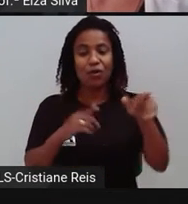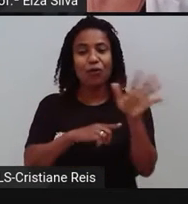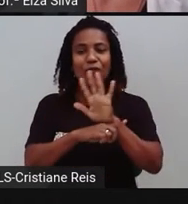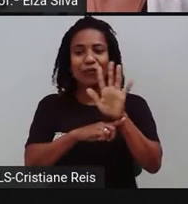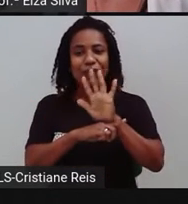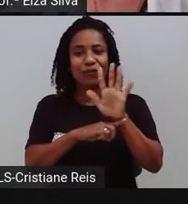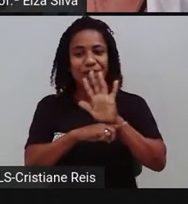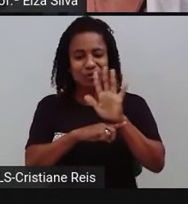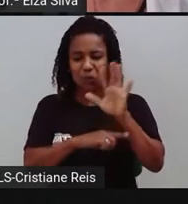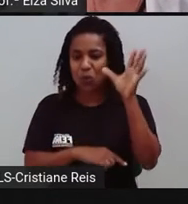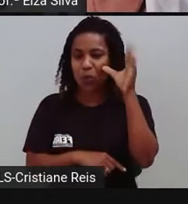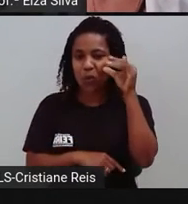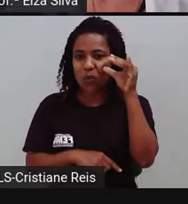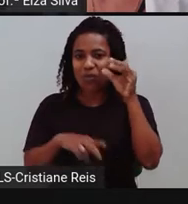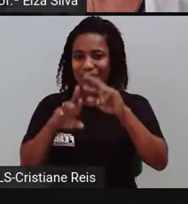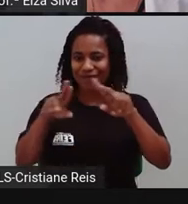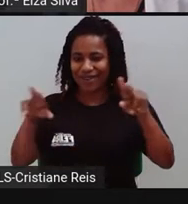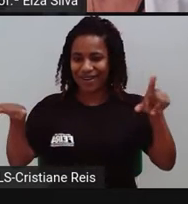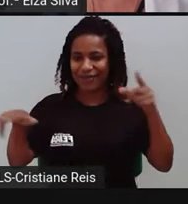assistimos anteriormente.